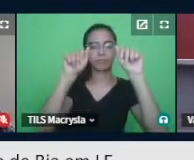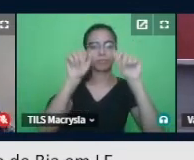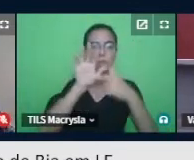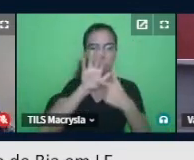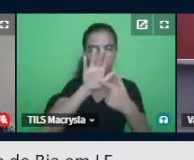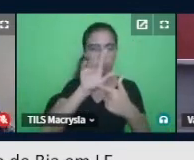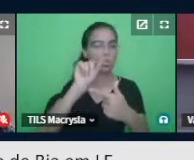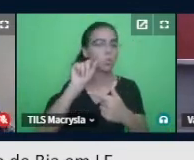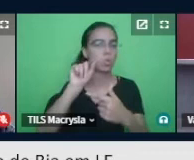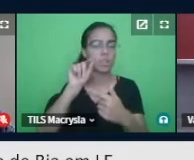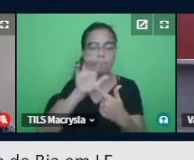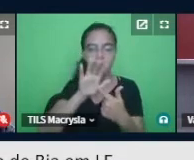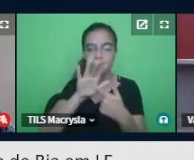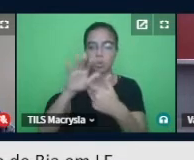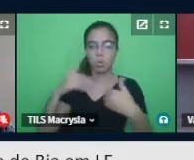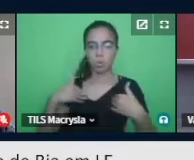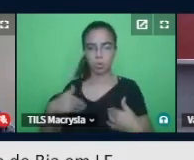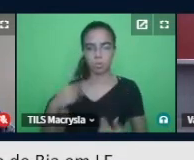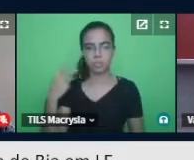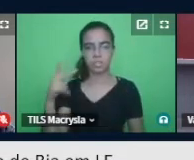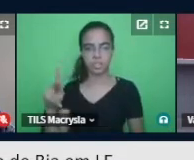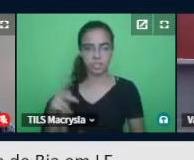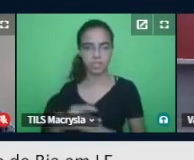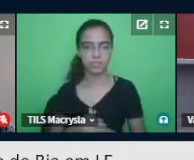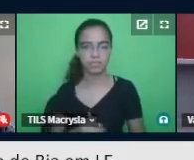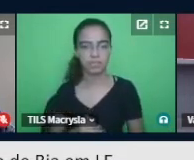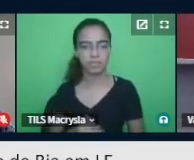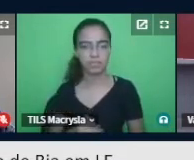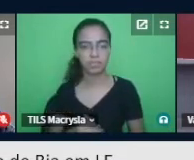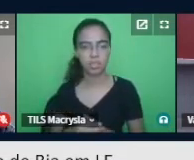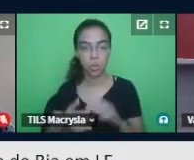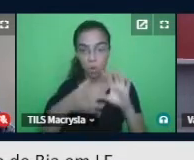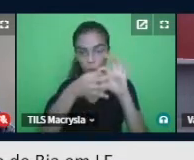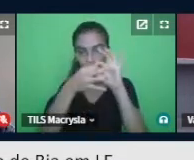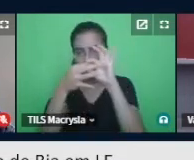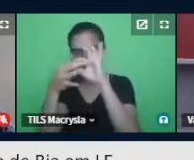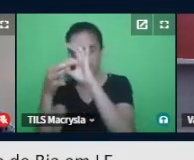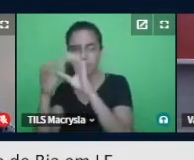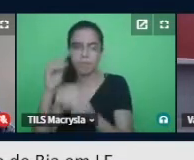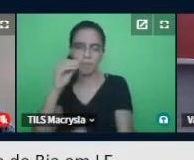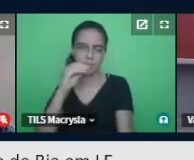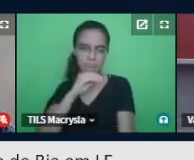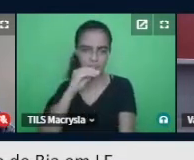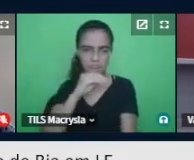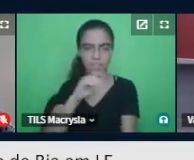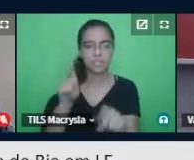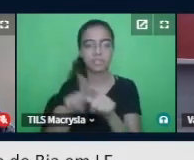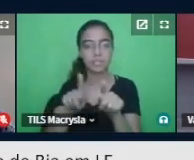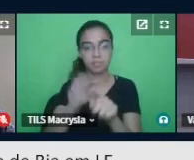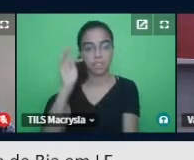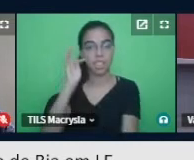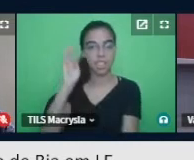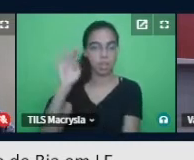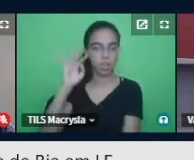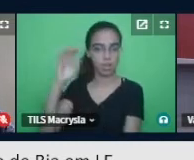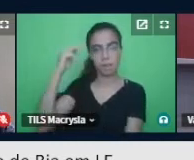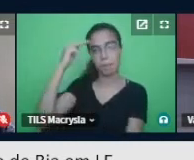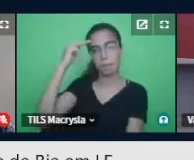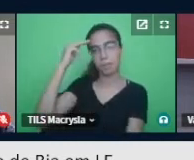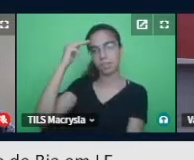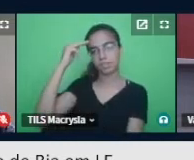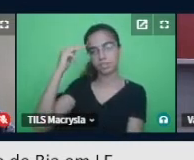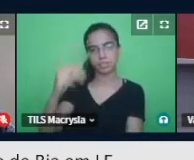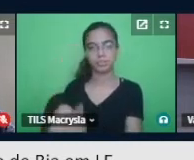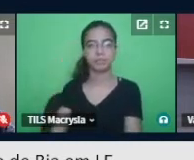a coerência central fraca e a teoria da mente, aqui nesse receito sobre a coerência central fraca, ela estava fazendo uma